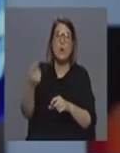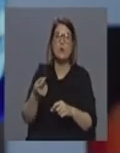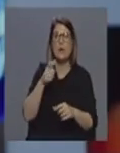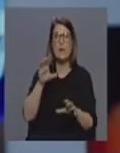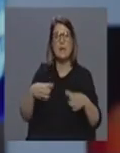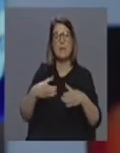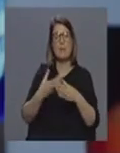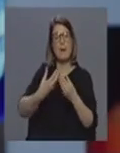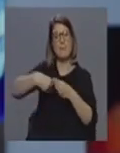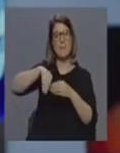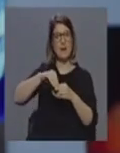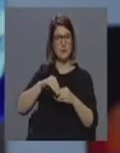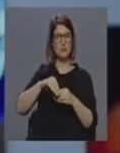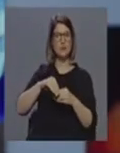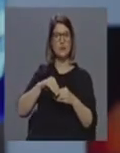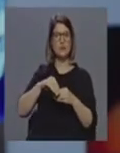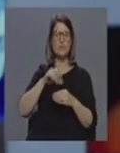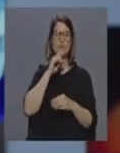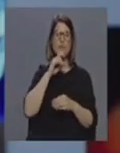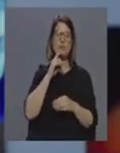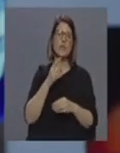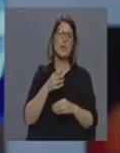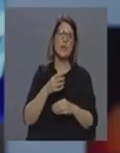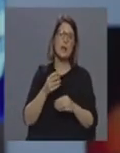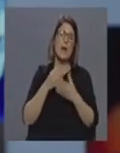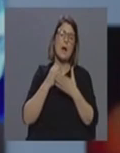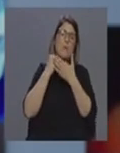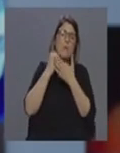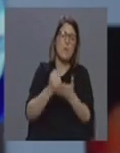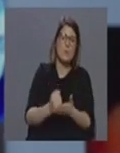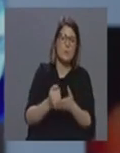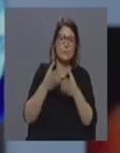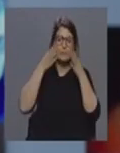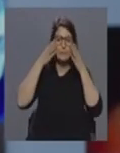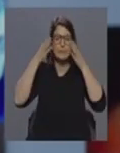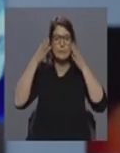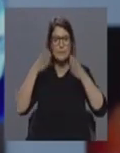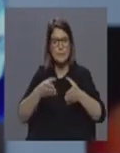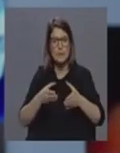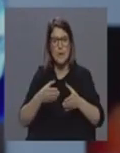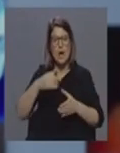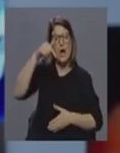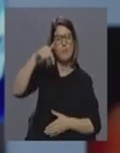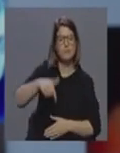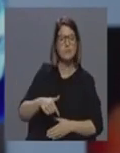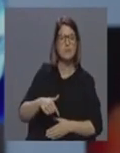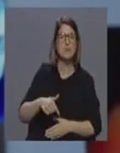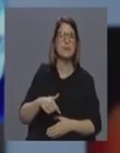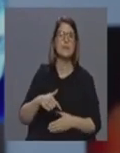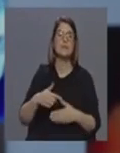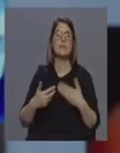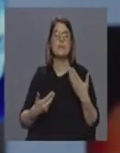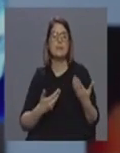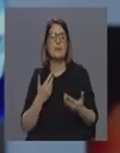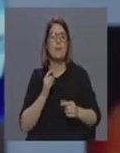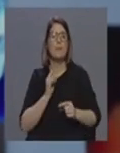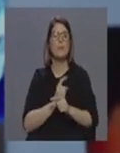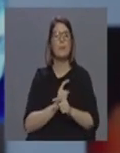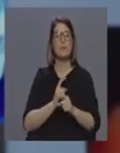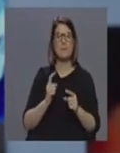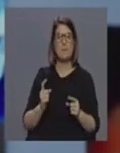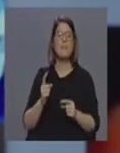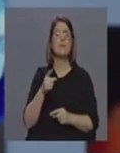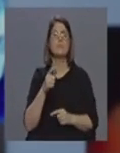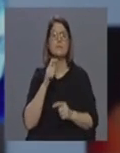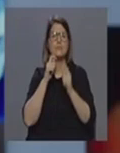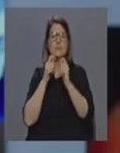também que possa ao fim e ao cabo também fornecer essa resposta dedicada e mais solícita digamos assim portanto porque lá está a todo